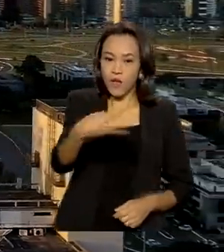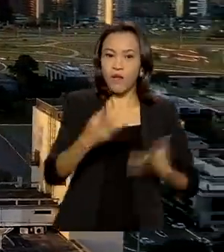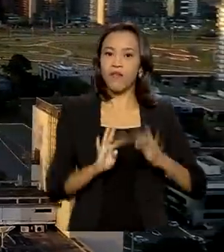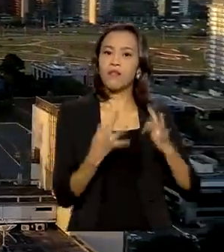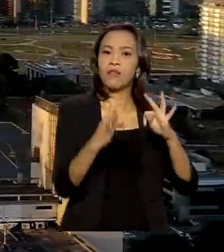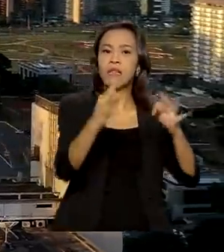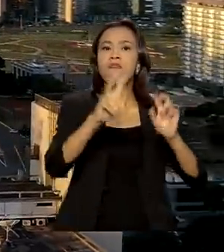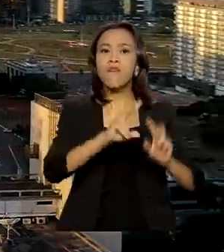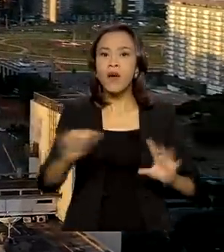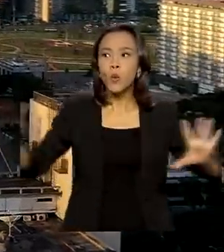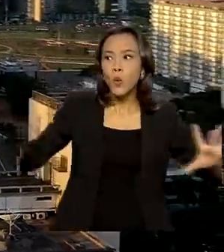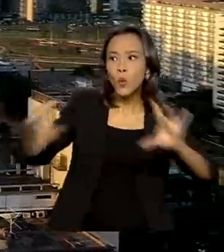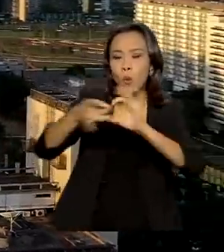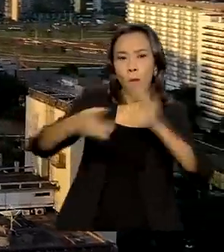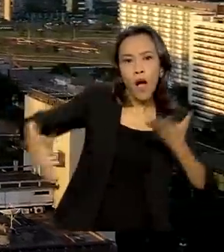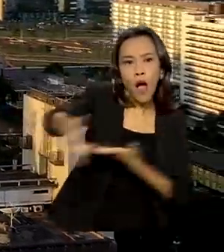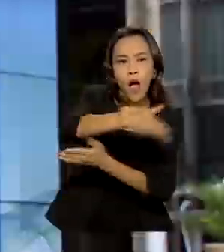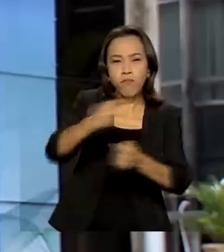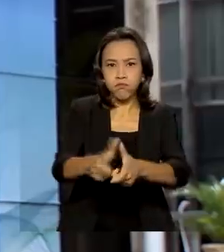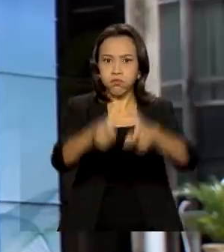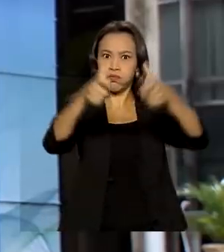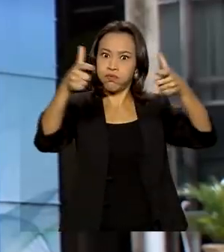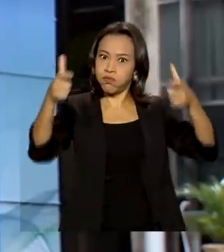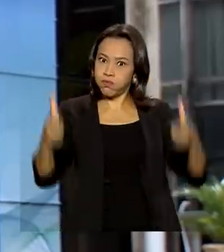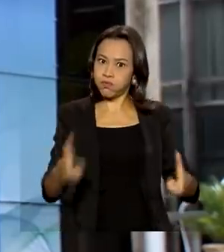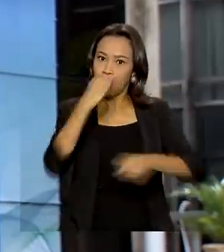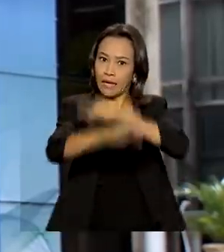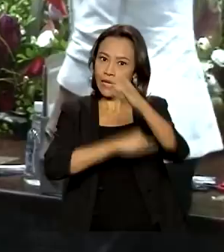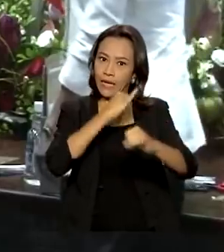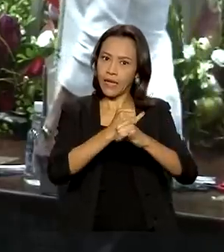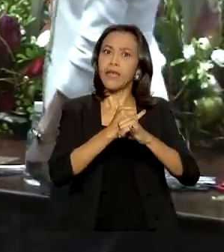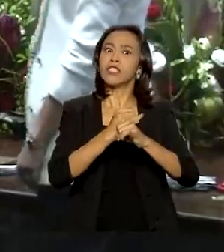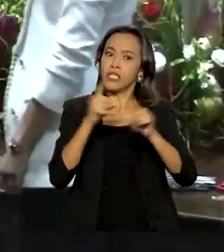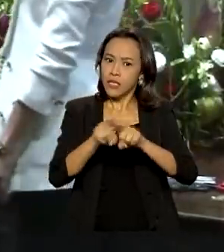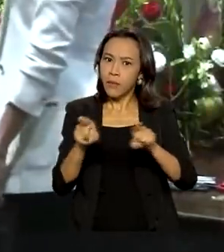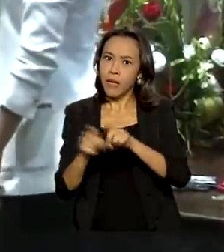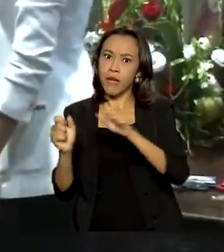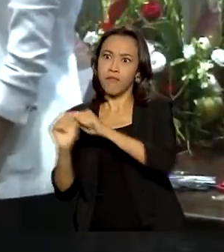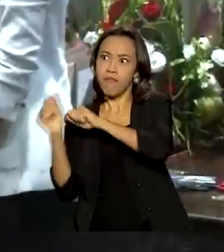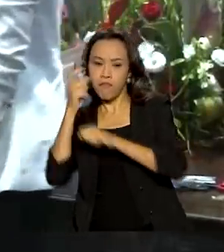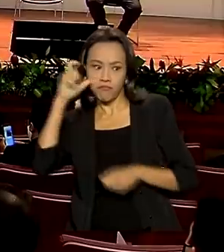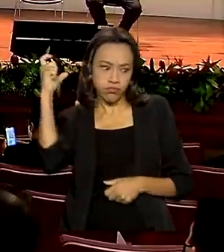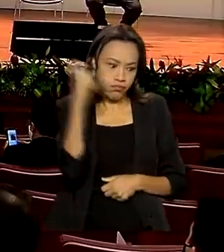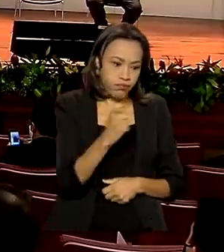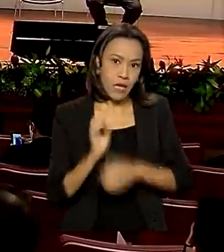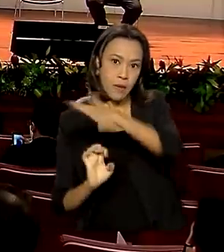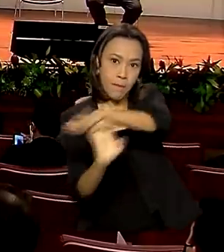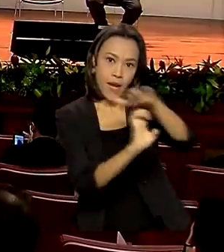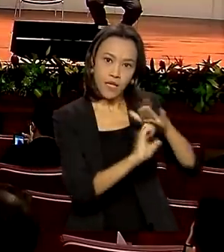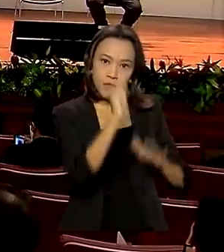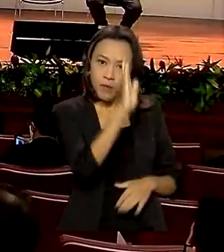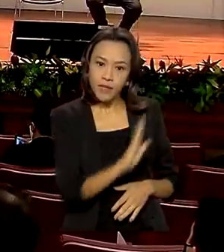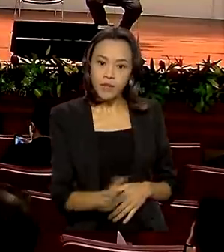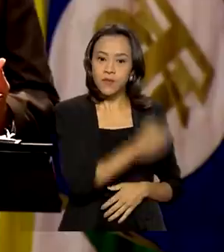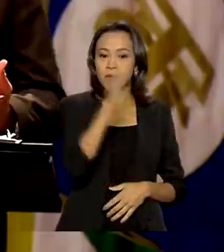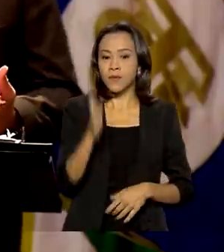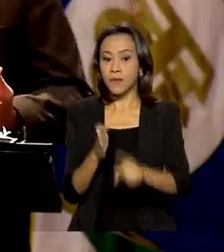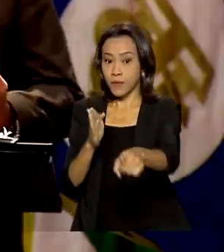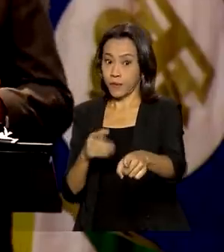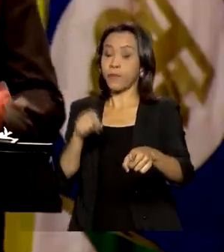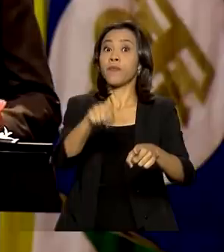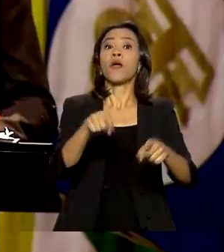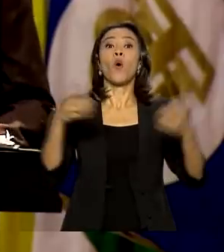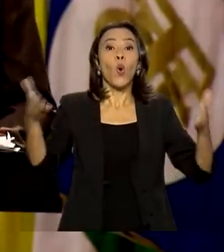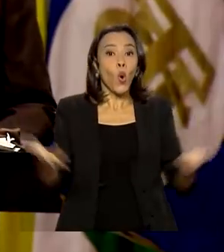agilizar as conexões, ampliar a inclusão digital e atrair investimentos para o país. Educação depois da Covid-19.